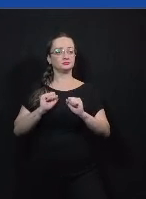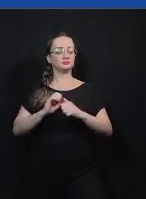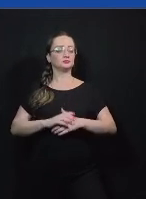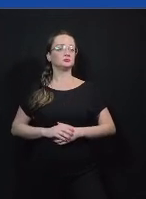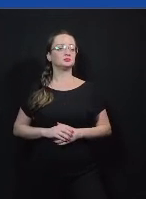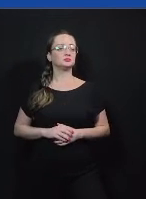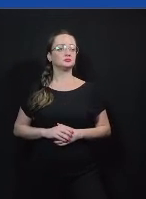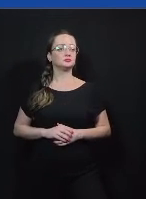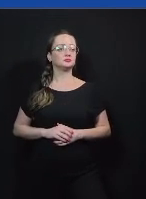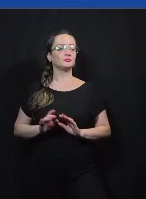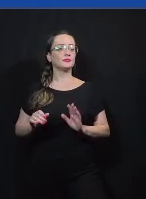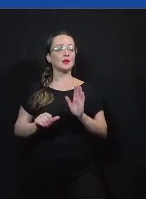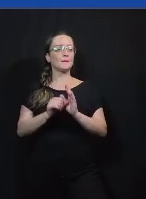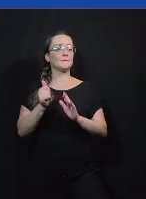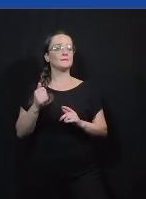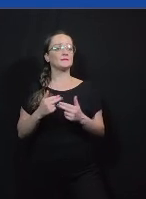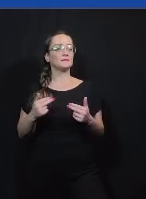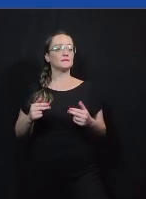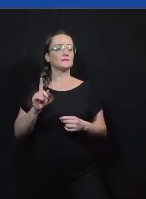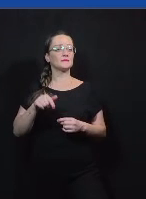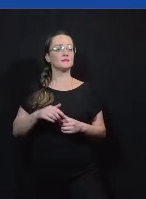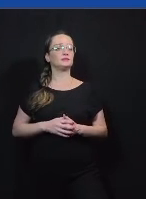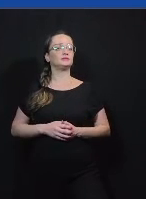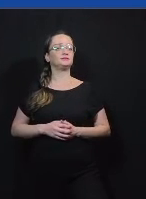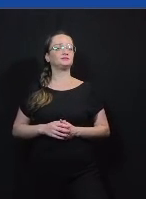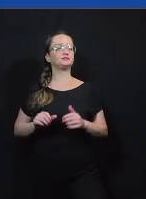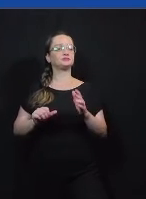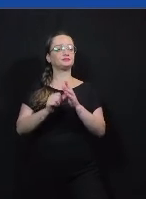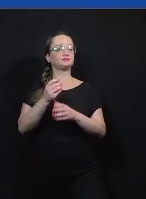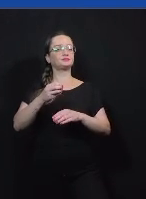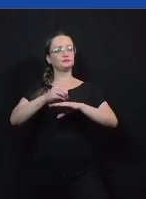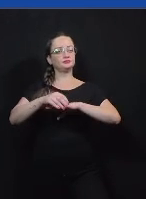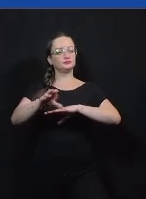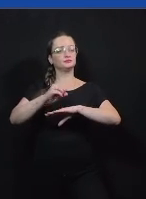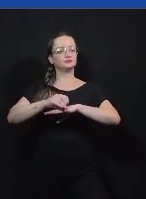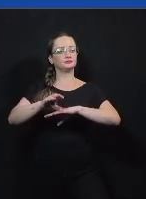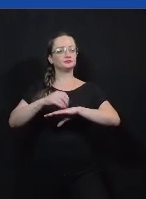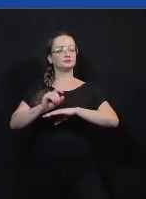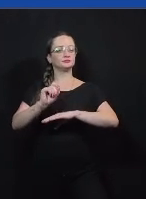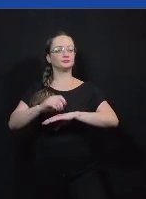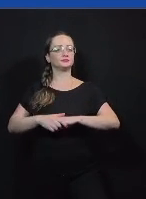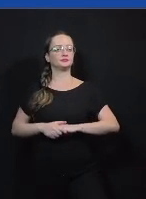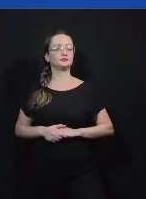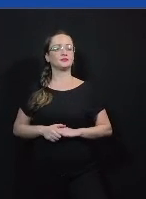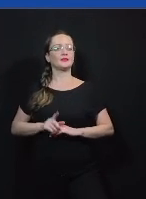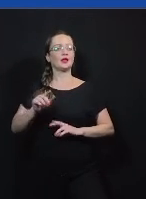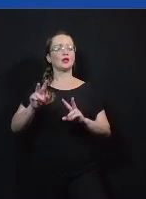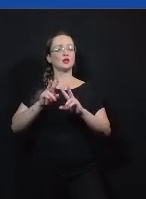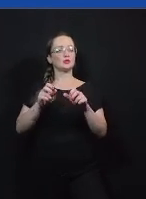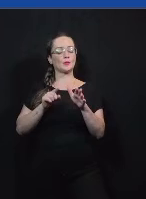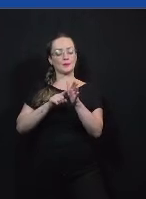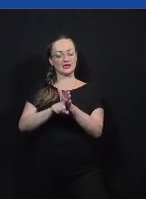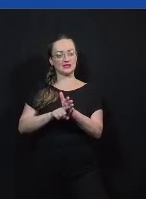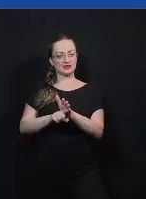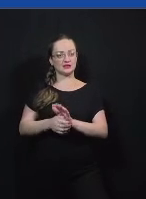então a primeira primeira questão primeira dica que a gente vai dar aqui seria sobre pesquisa